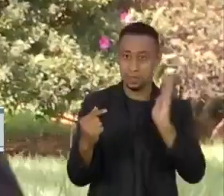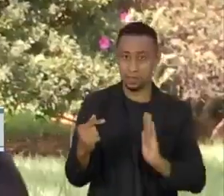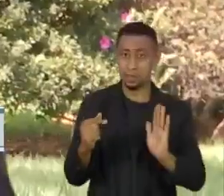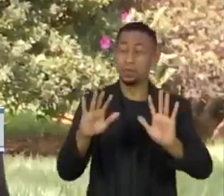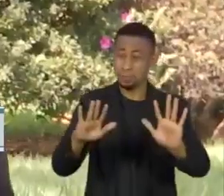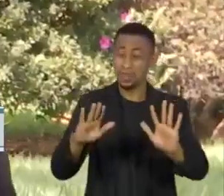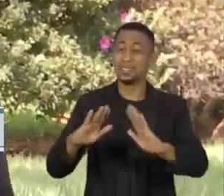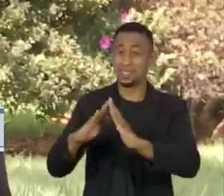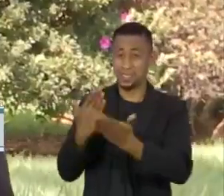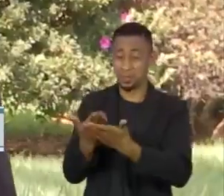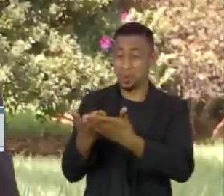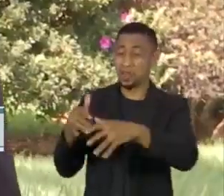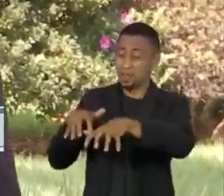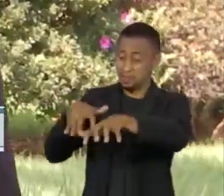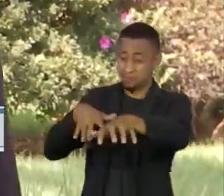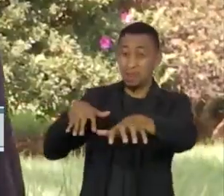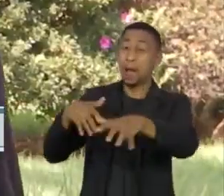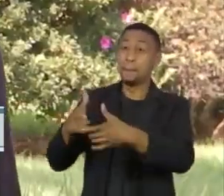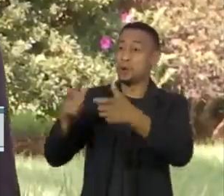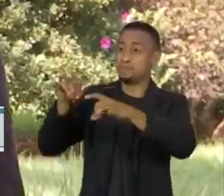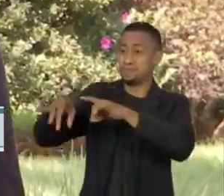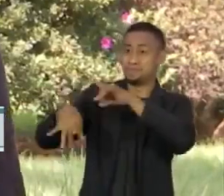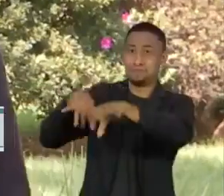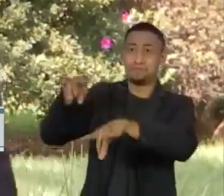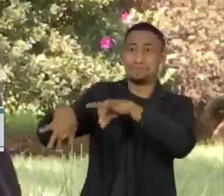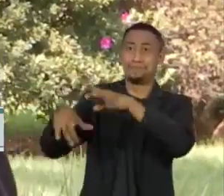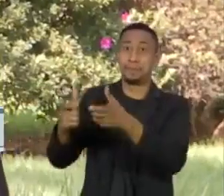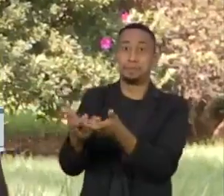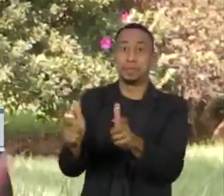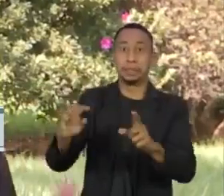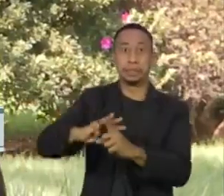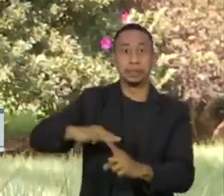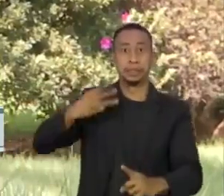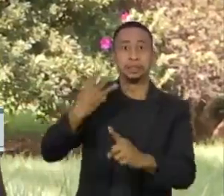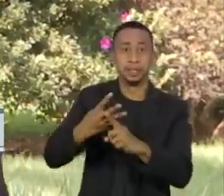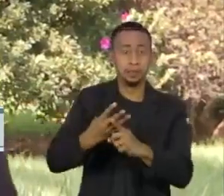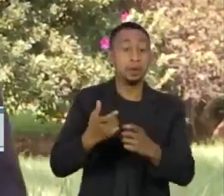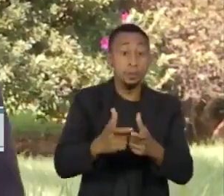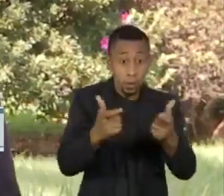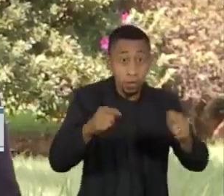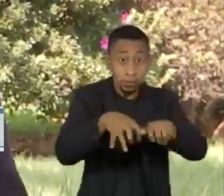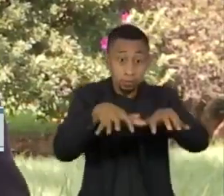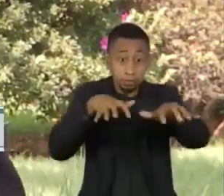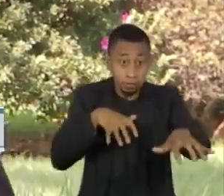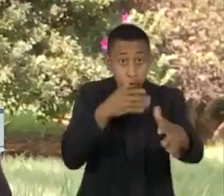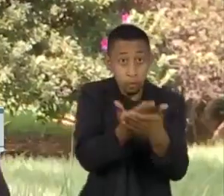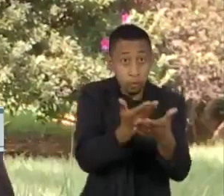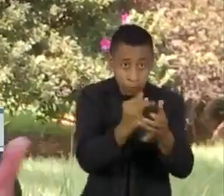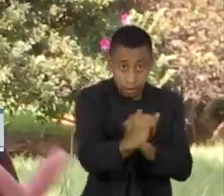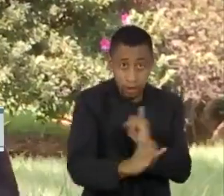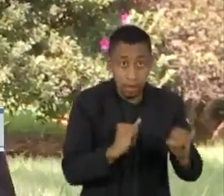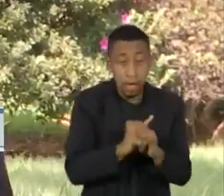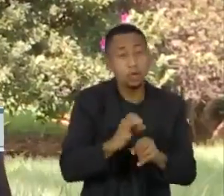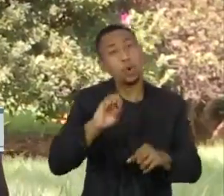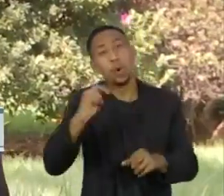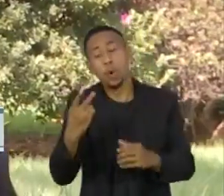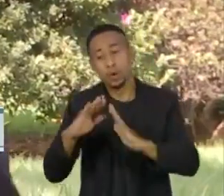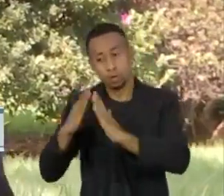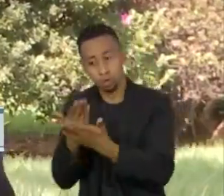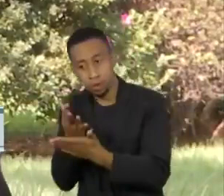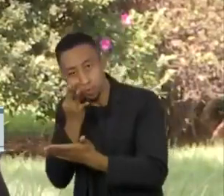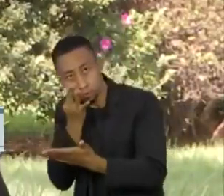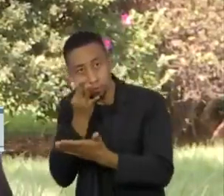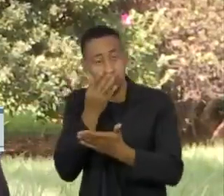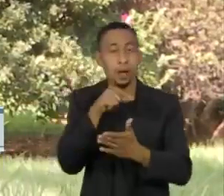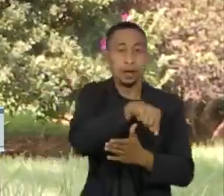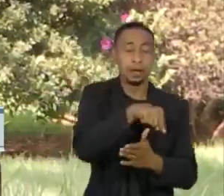No Brasil, em 18 estados, o ensino é ainda apenas remoto, ou seja, com aulas online. Nos outros, o sistema é híbrido. Os estudantes vão às escolas